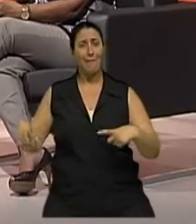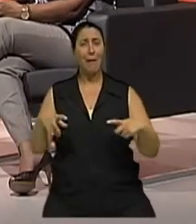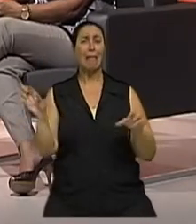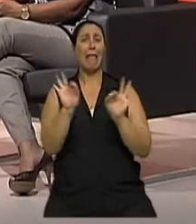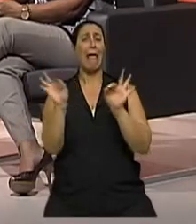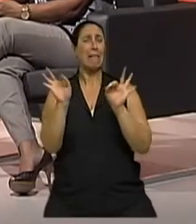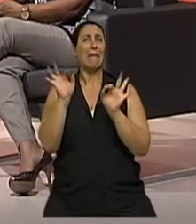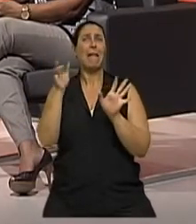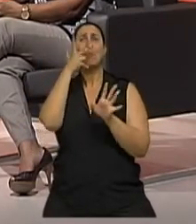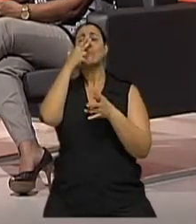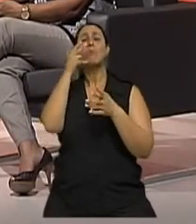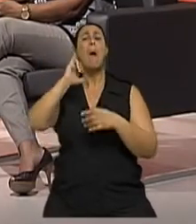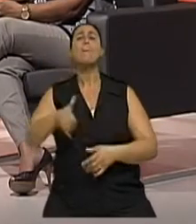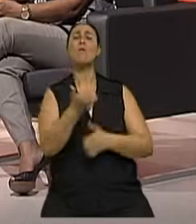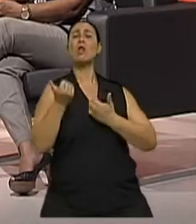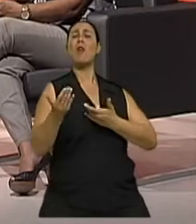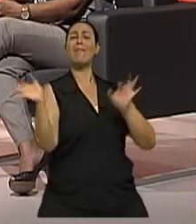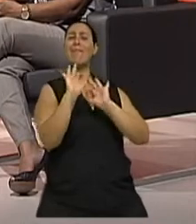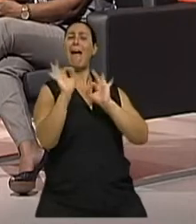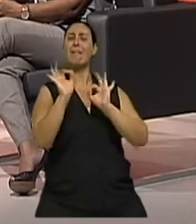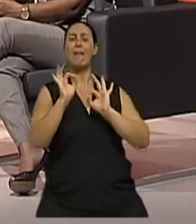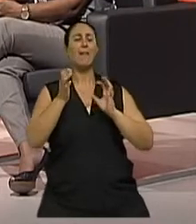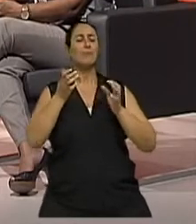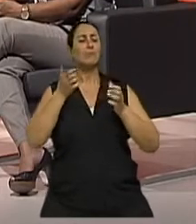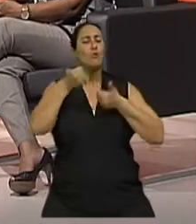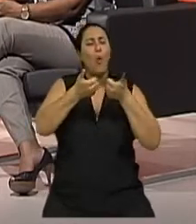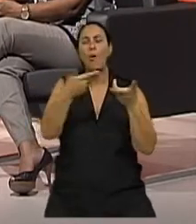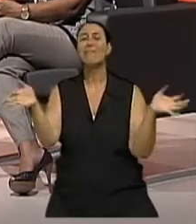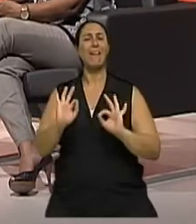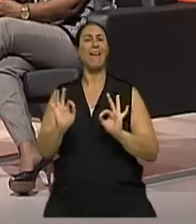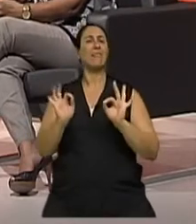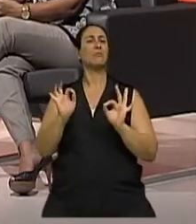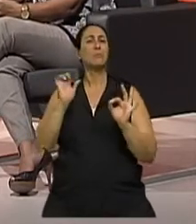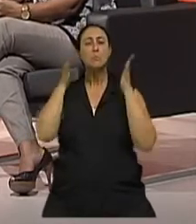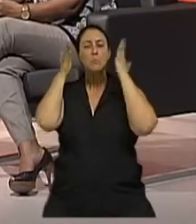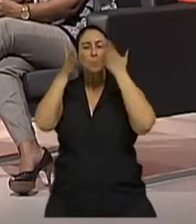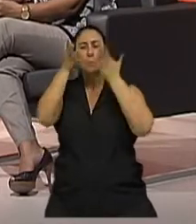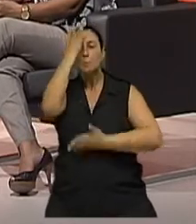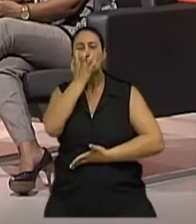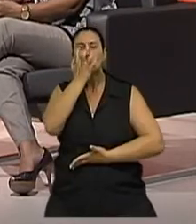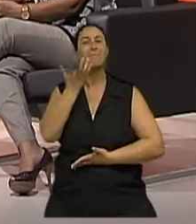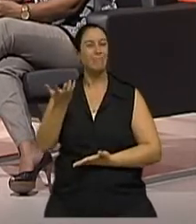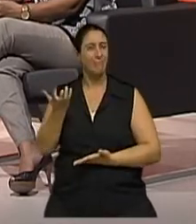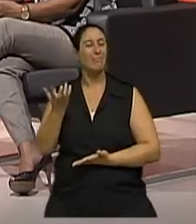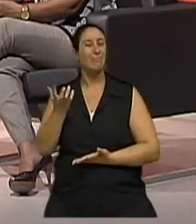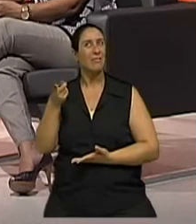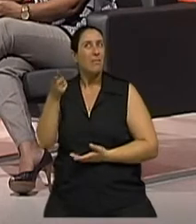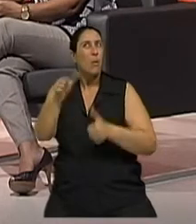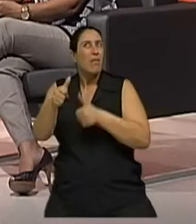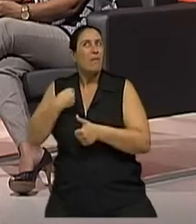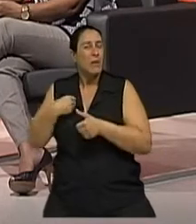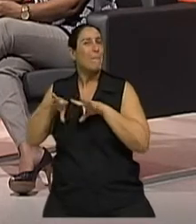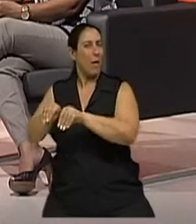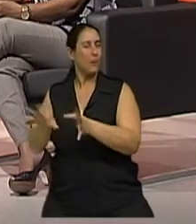consequência do que eu fiz neste tempo, nessa caminhada? É até interessante, eu me lembro de aluno, eu dou aula lá na URSS, um